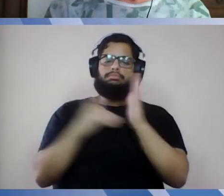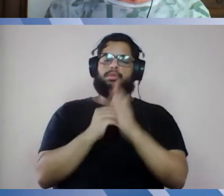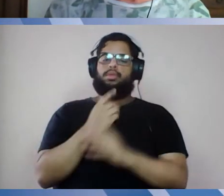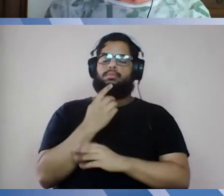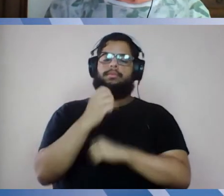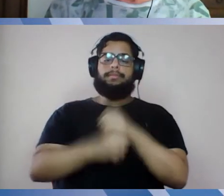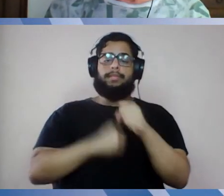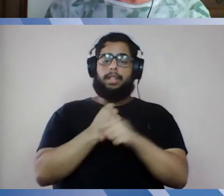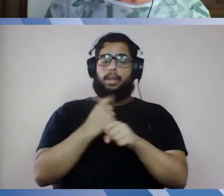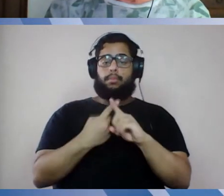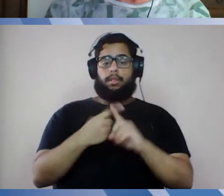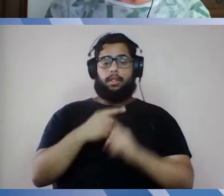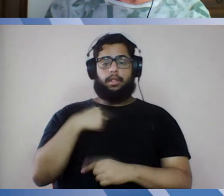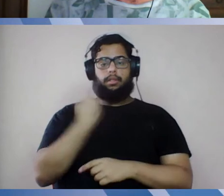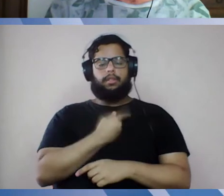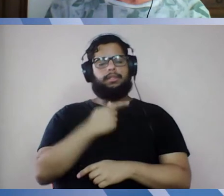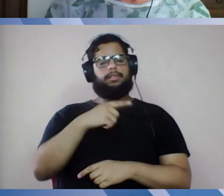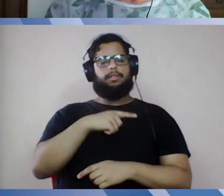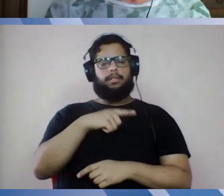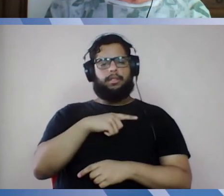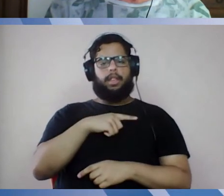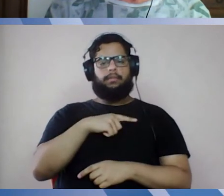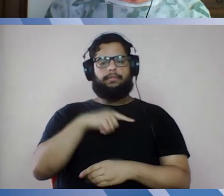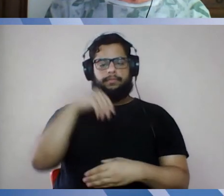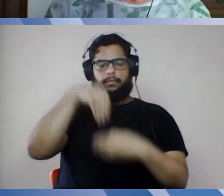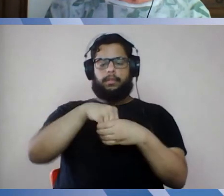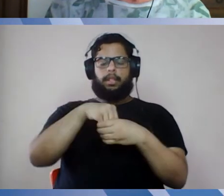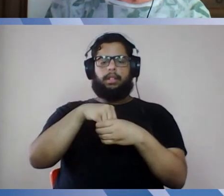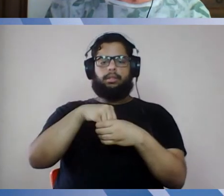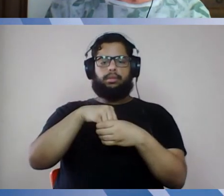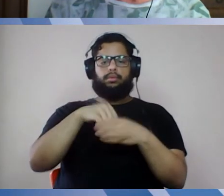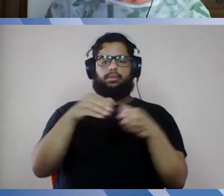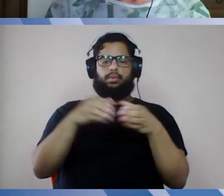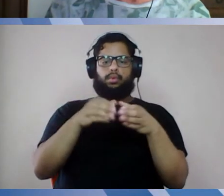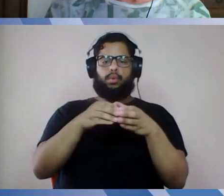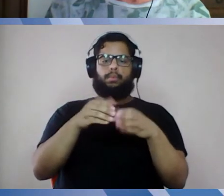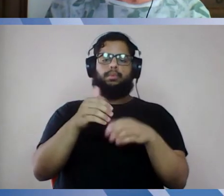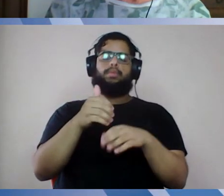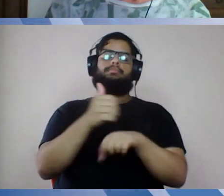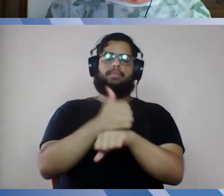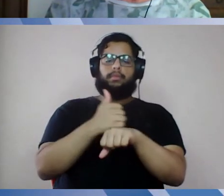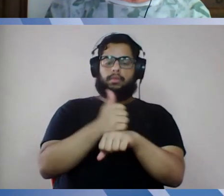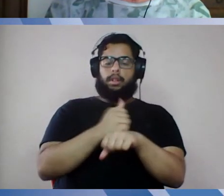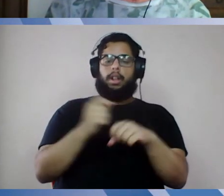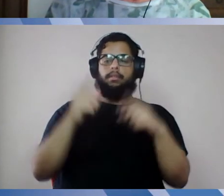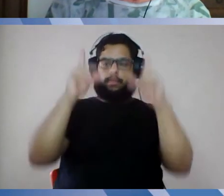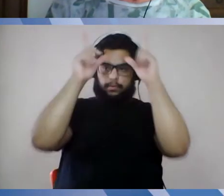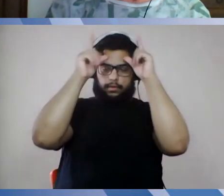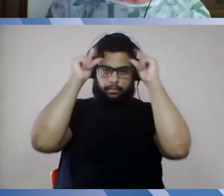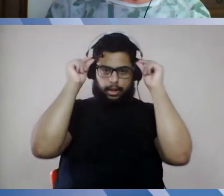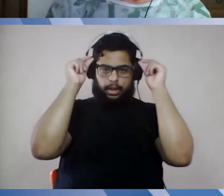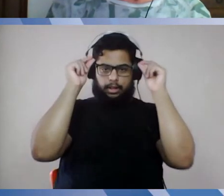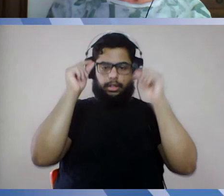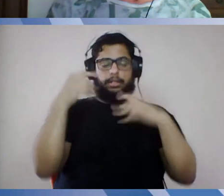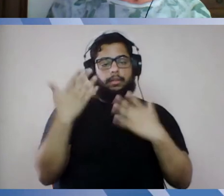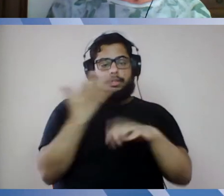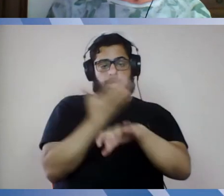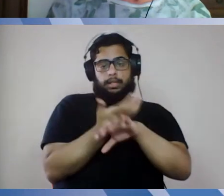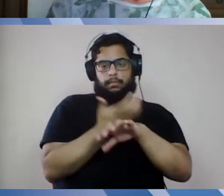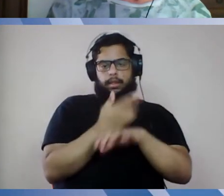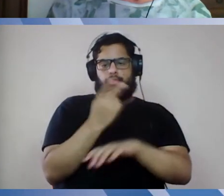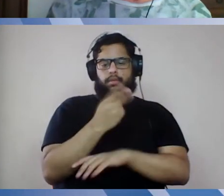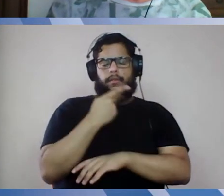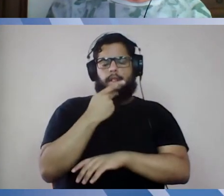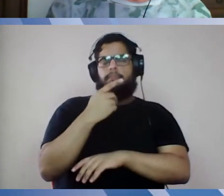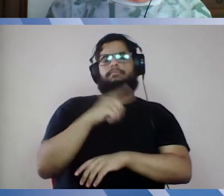ficamos, nós tínhamos, nós temos, né, profissionais de enfermagem, e essas disciplinas, essas que foram citadas, porque tem